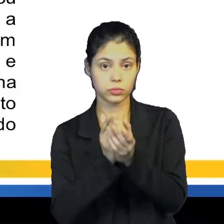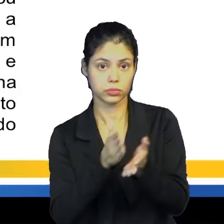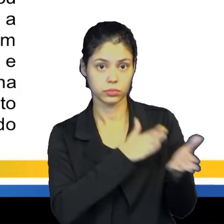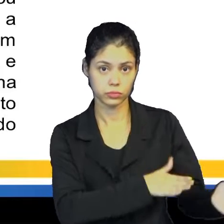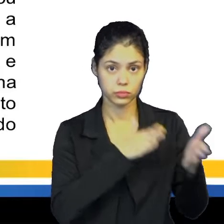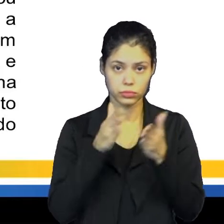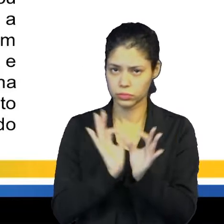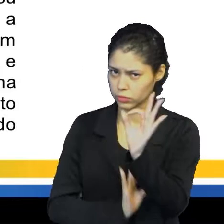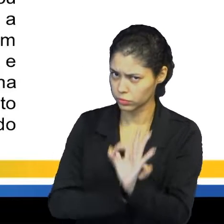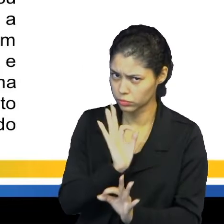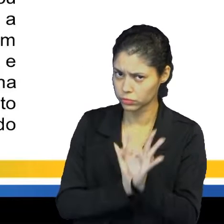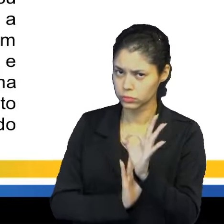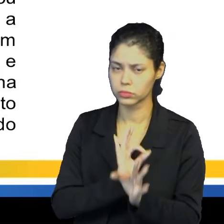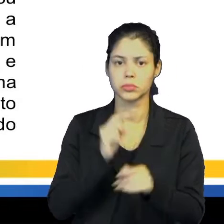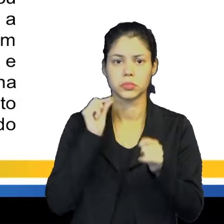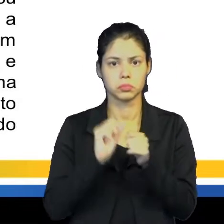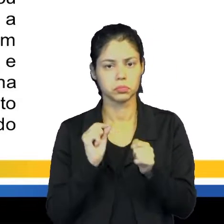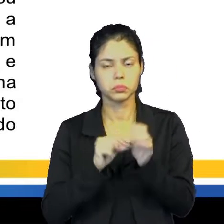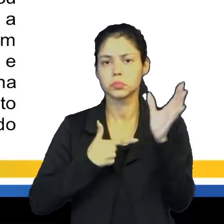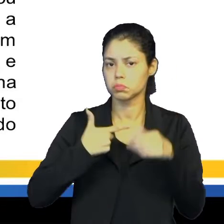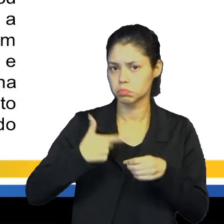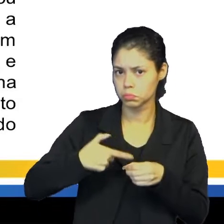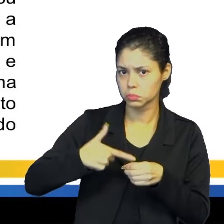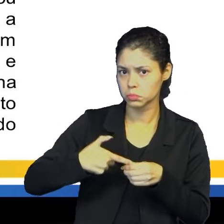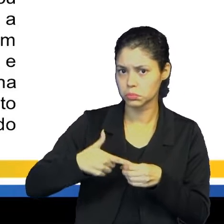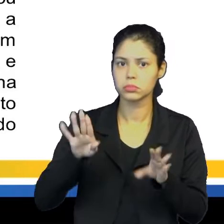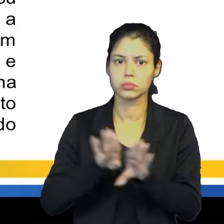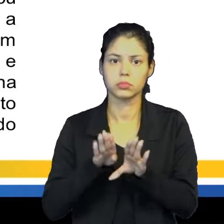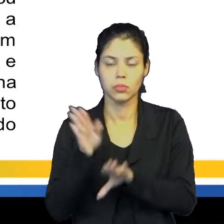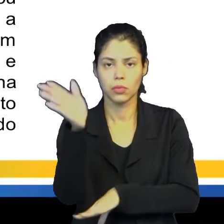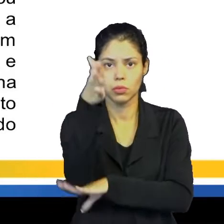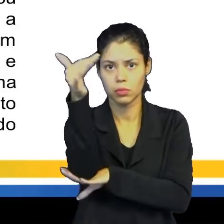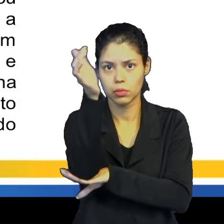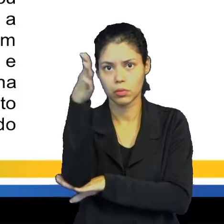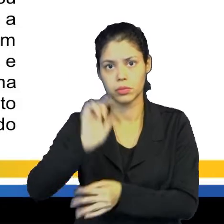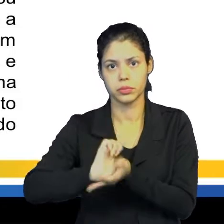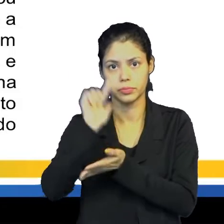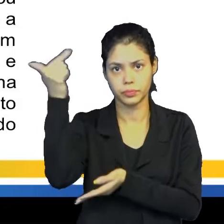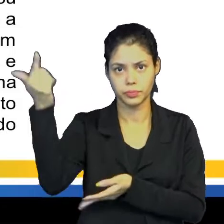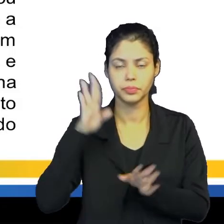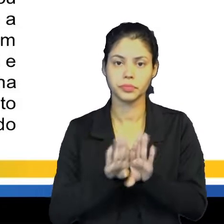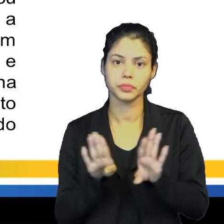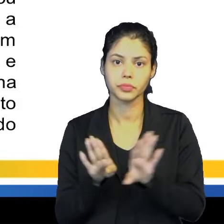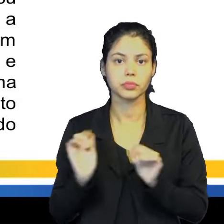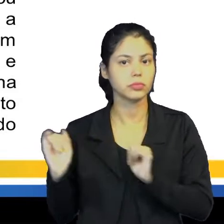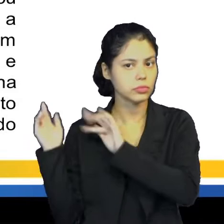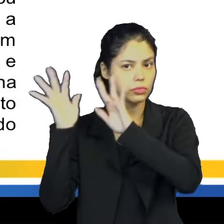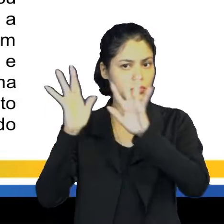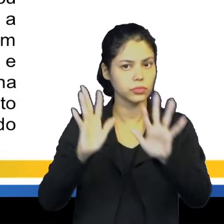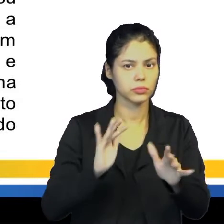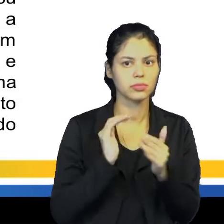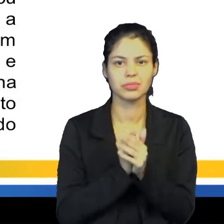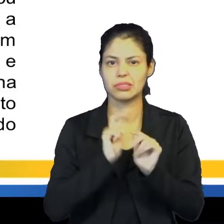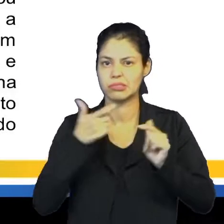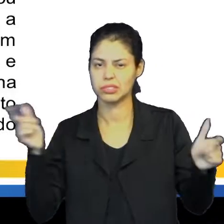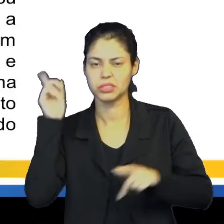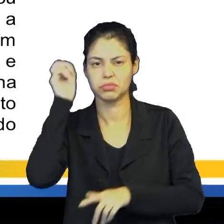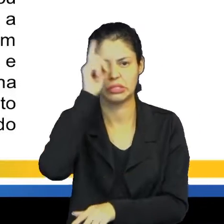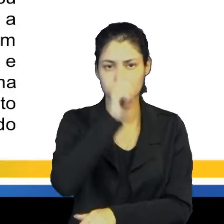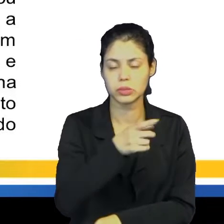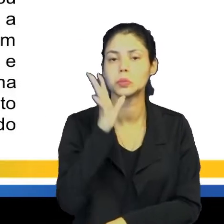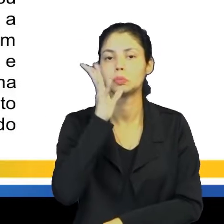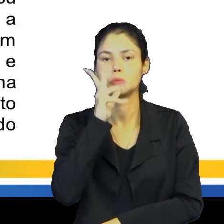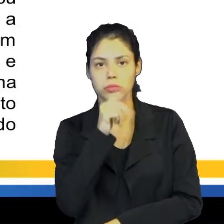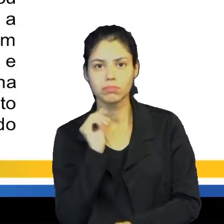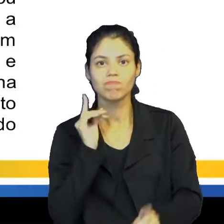passaram por reparos, né, foram reabastecidas e içaram velas na direção oeste. A viagem foi muito complicada, porque a